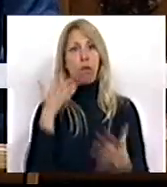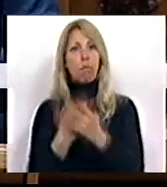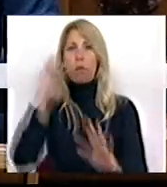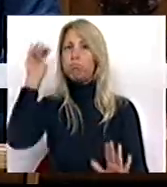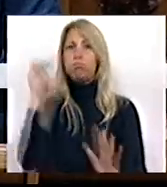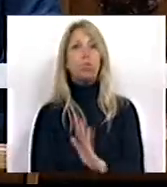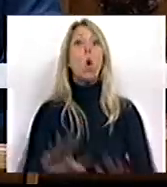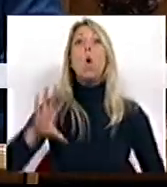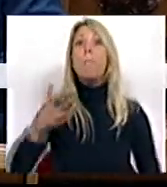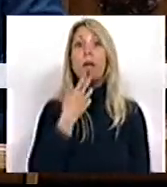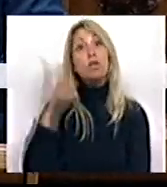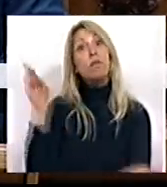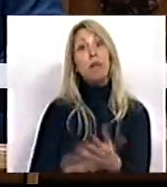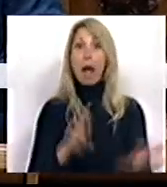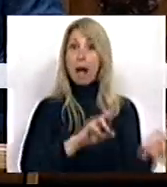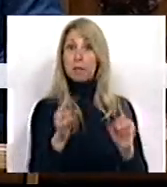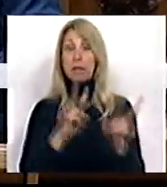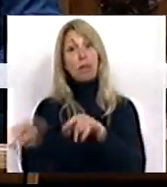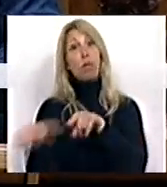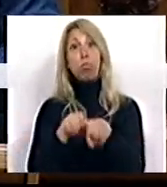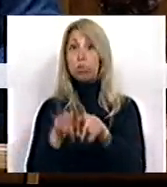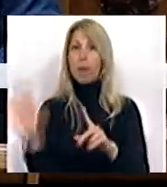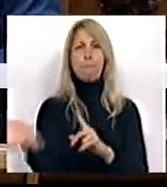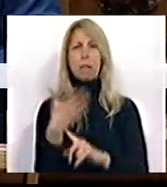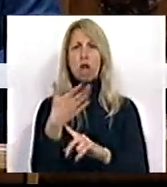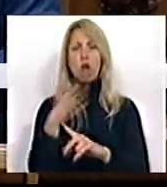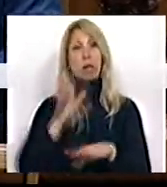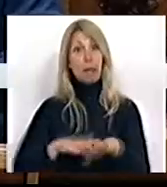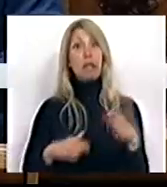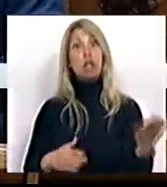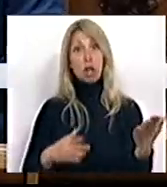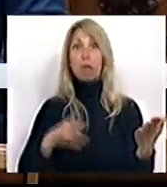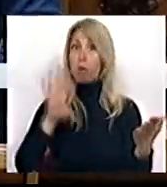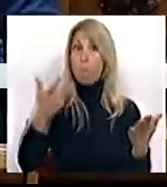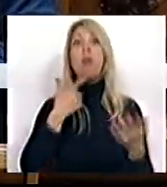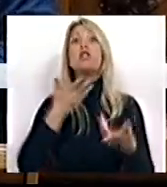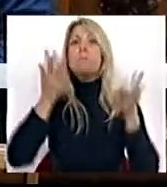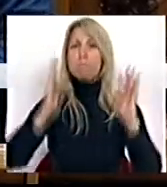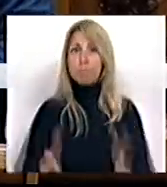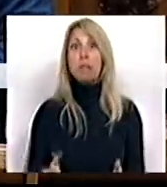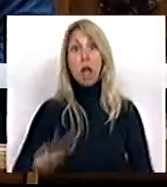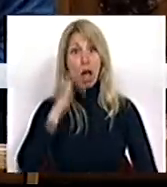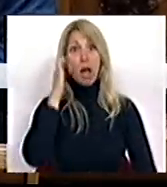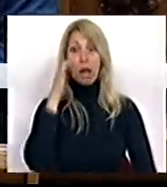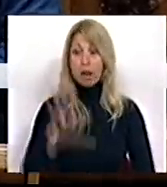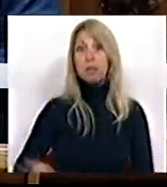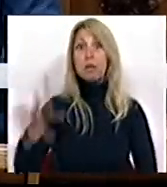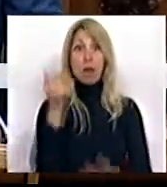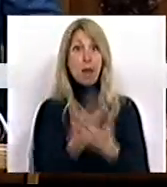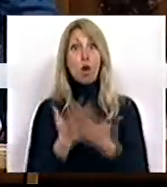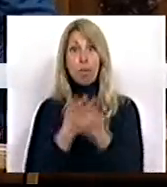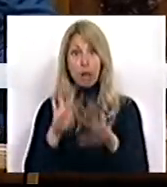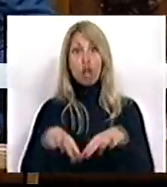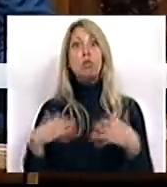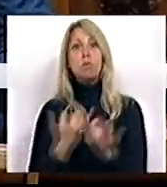o país e a verdadeira alternativa, a política patriótica e de esquerda que o país precisa. A gravidade da situação económica e